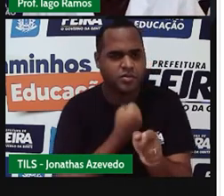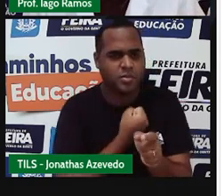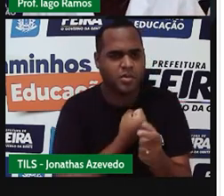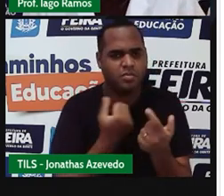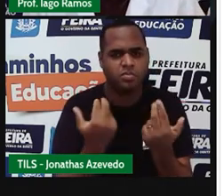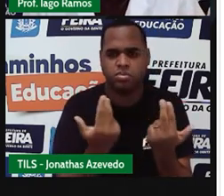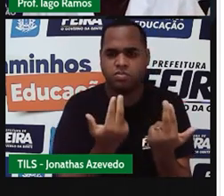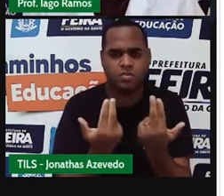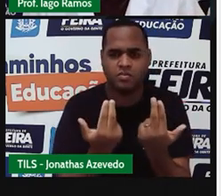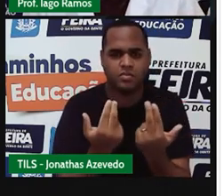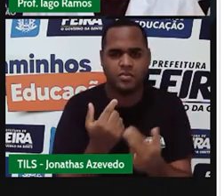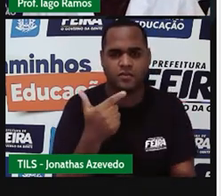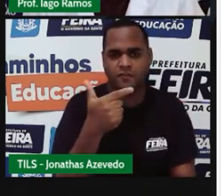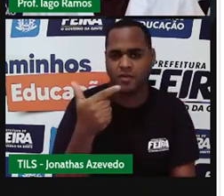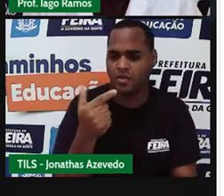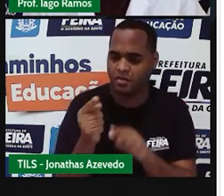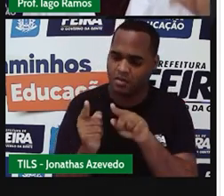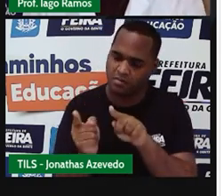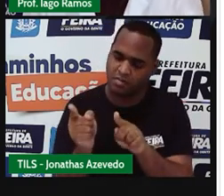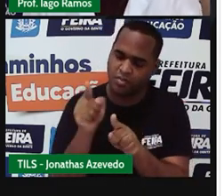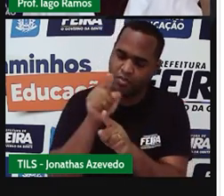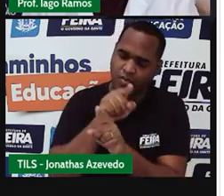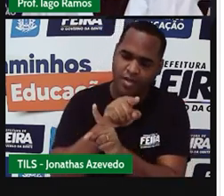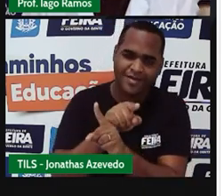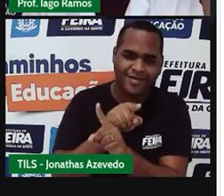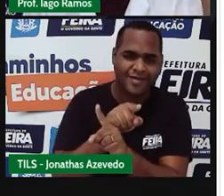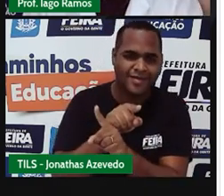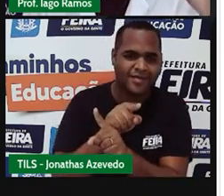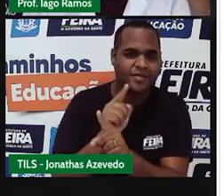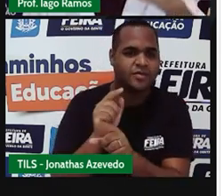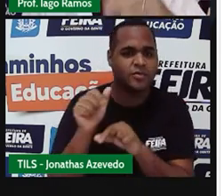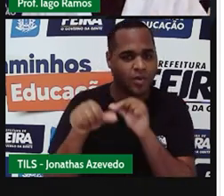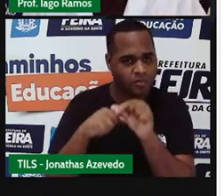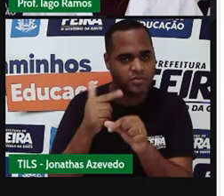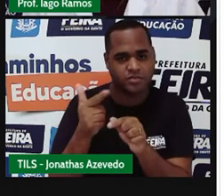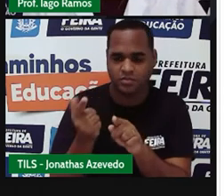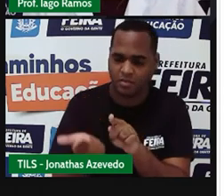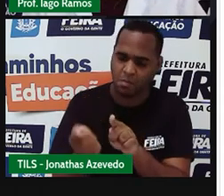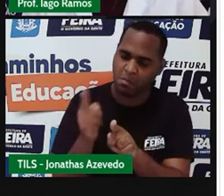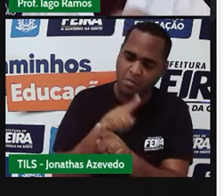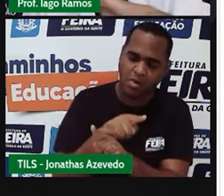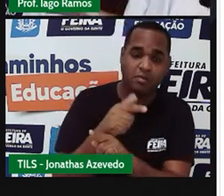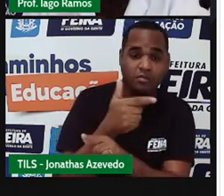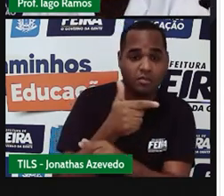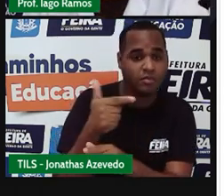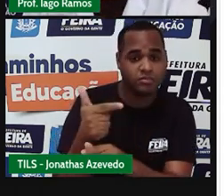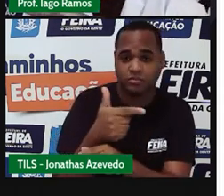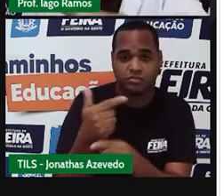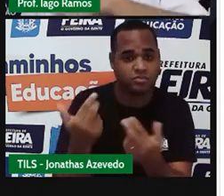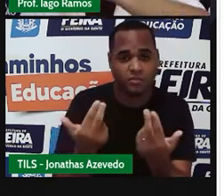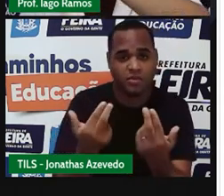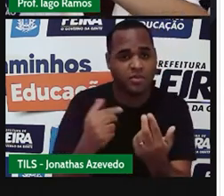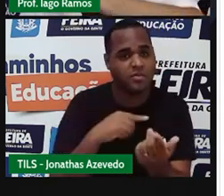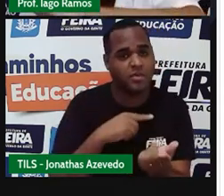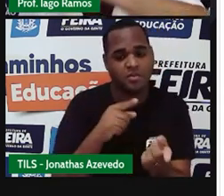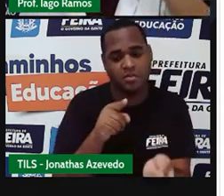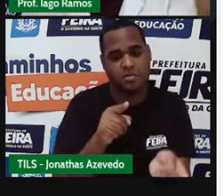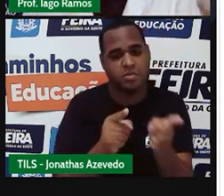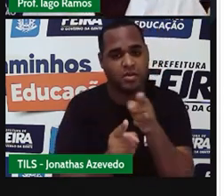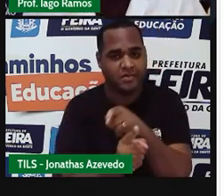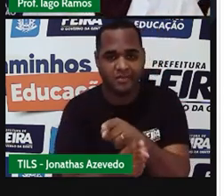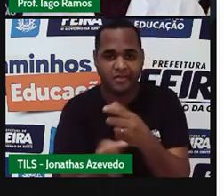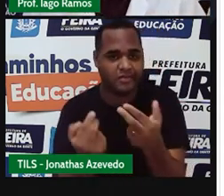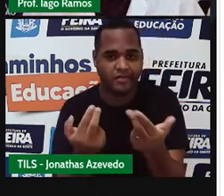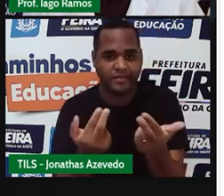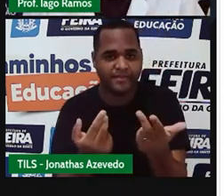22 se você olhar da esquerda para a direita, 22 se você olhar da direita